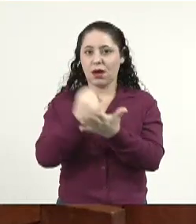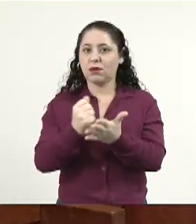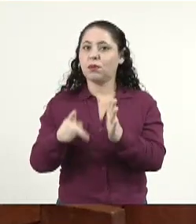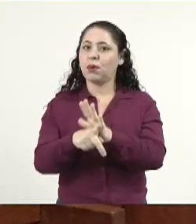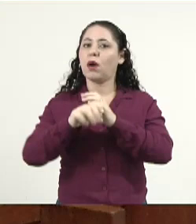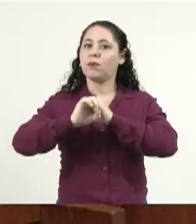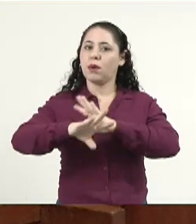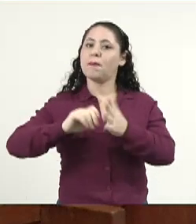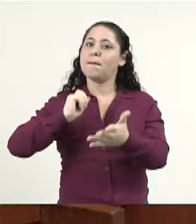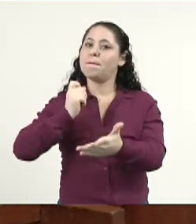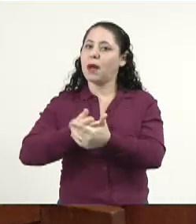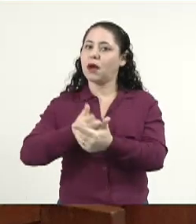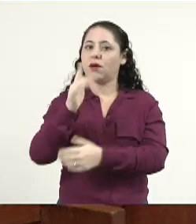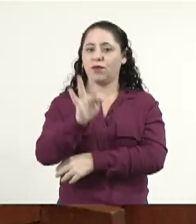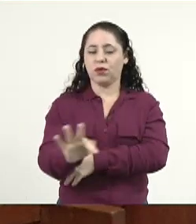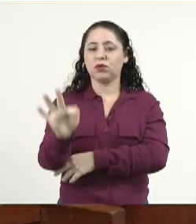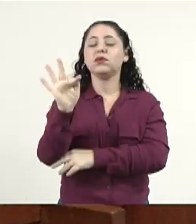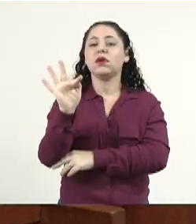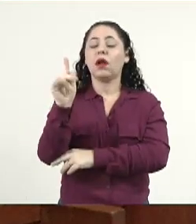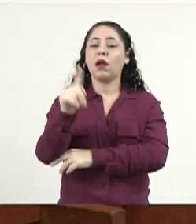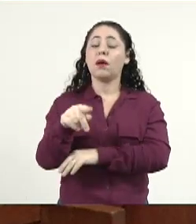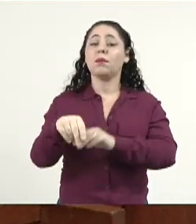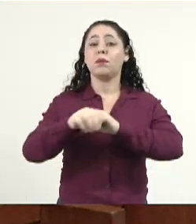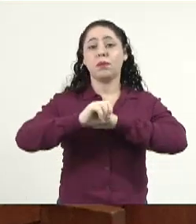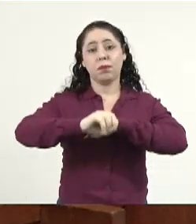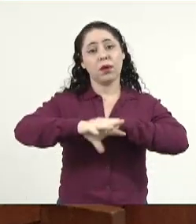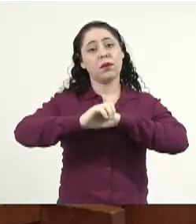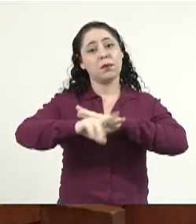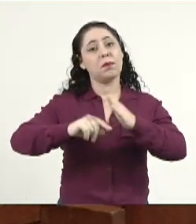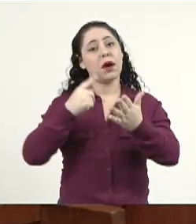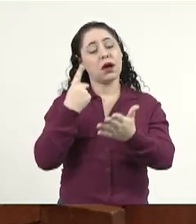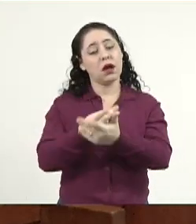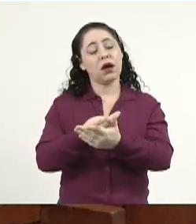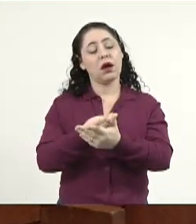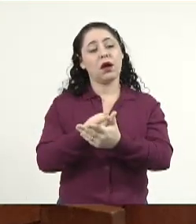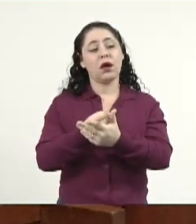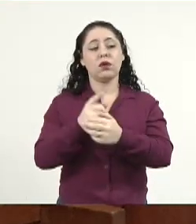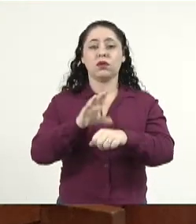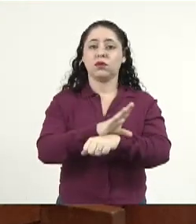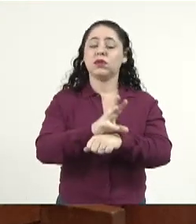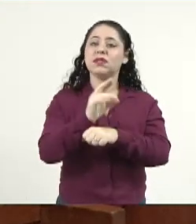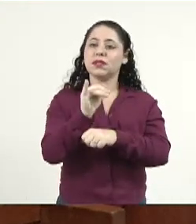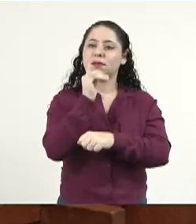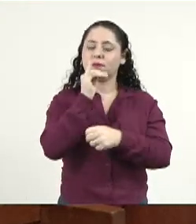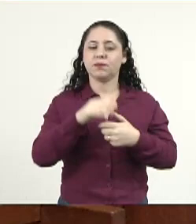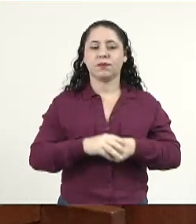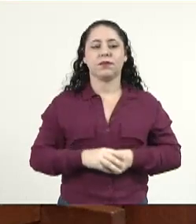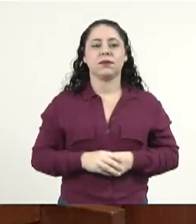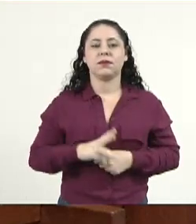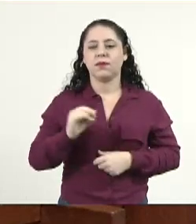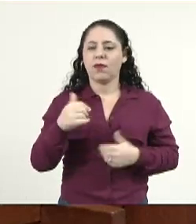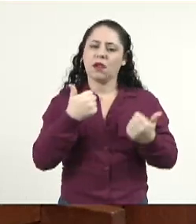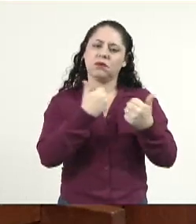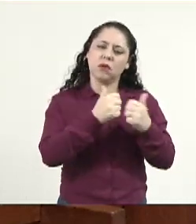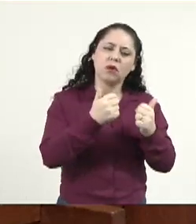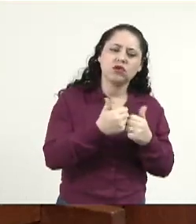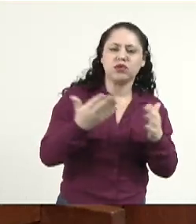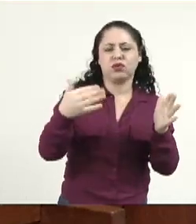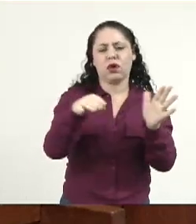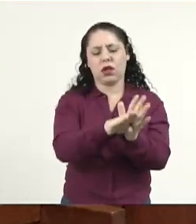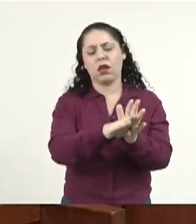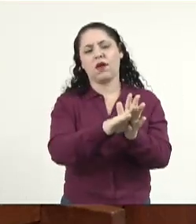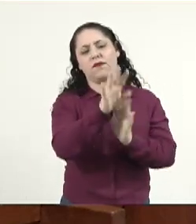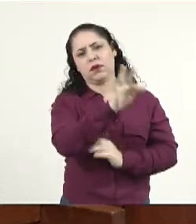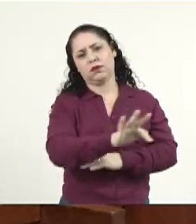para esse fim, e sim para a educação, para pagar o curso dele. Como é que vai ele transportar, como é que ele chega na